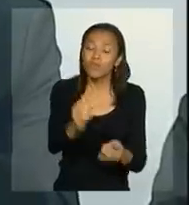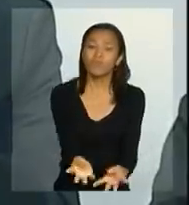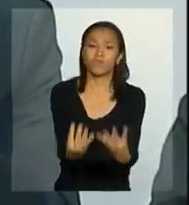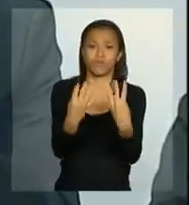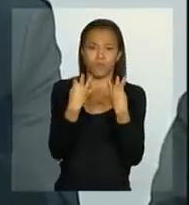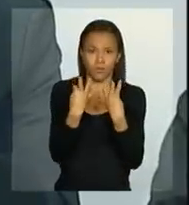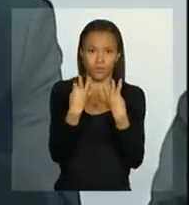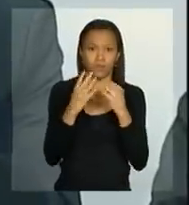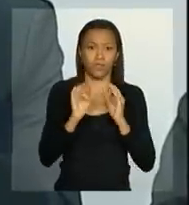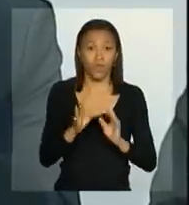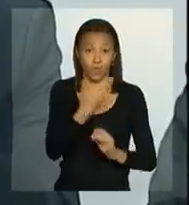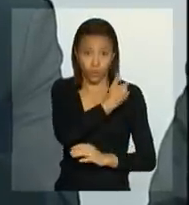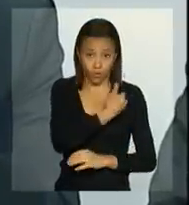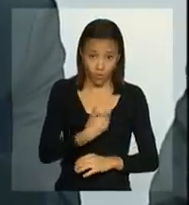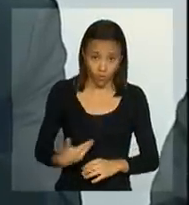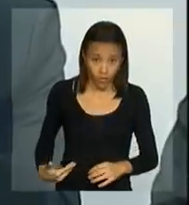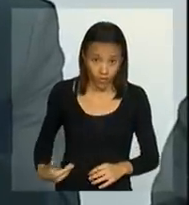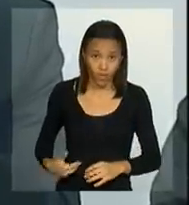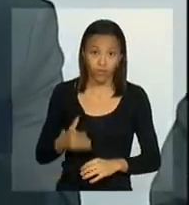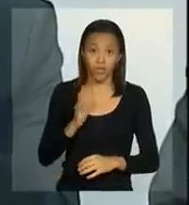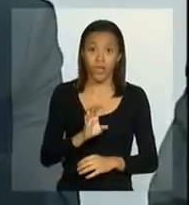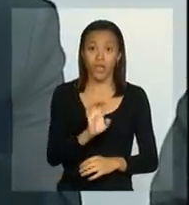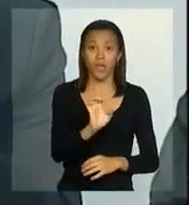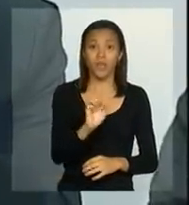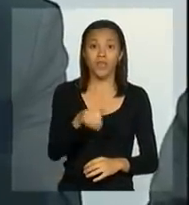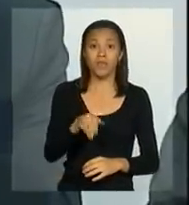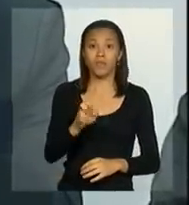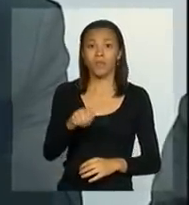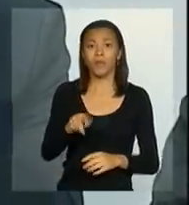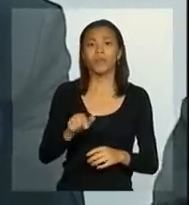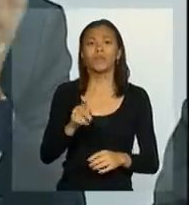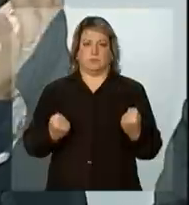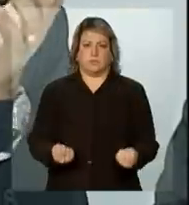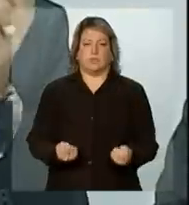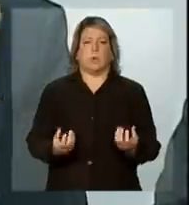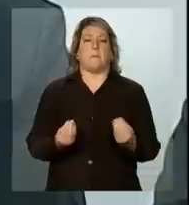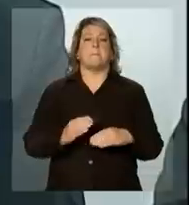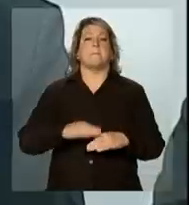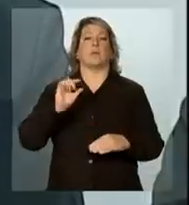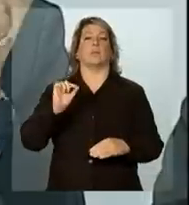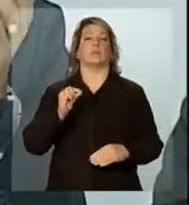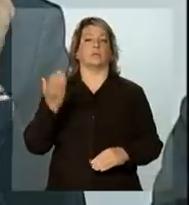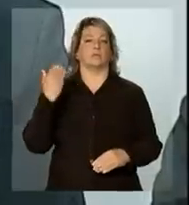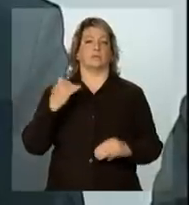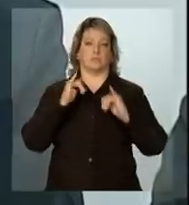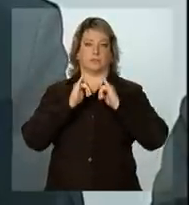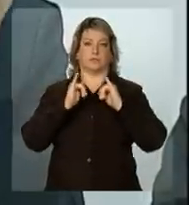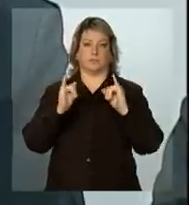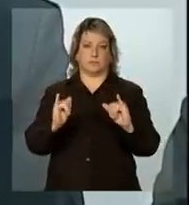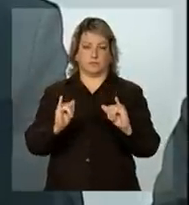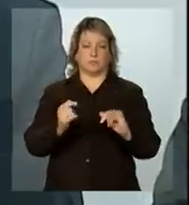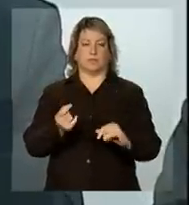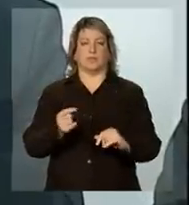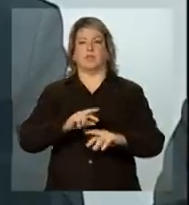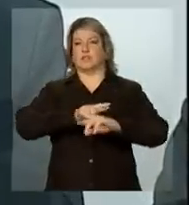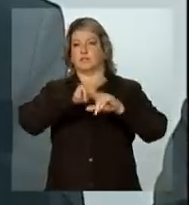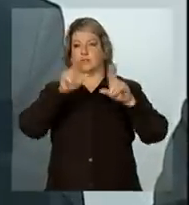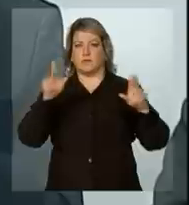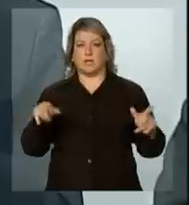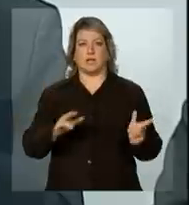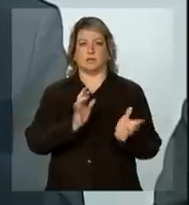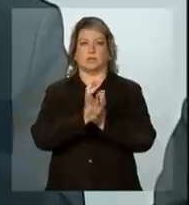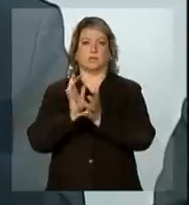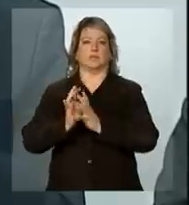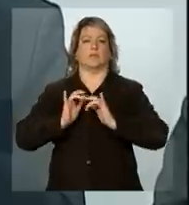o governo empenhou muito mais do que se divulgou recentemente pelos diversos veículos de informação